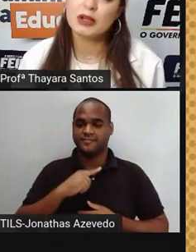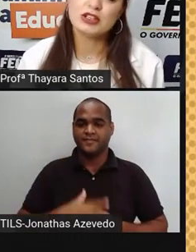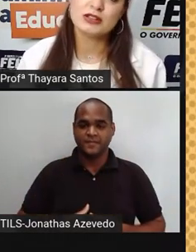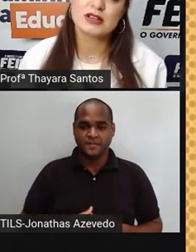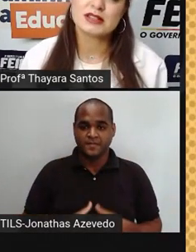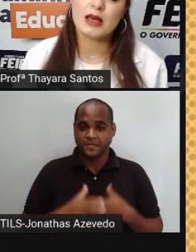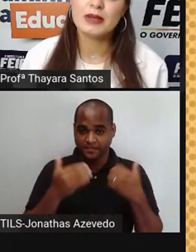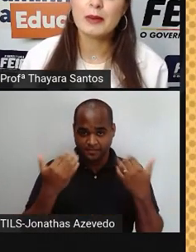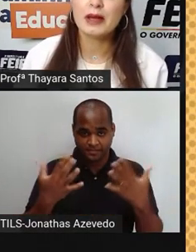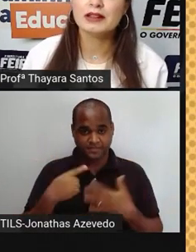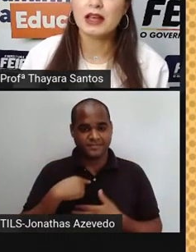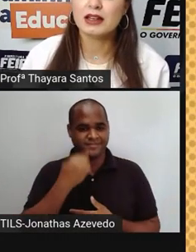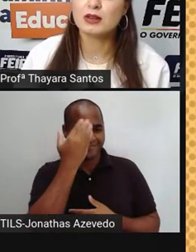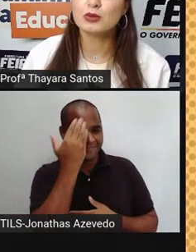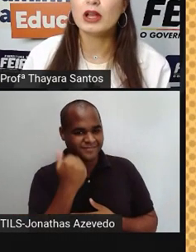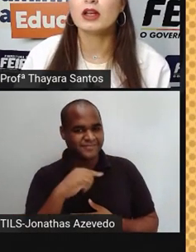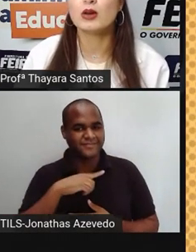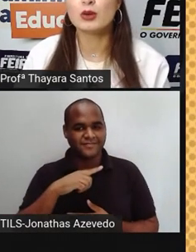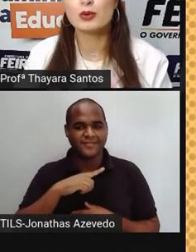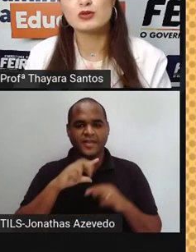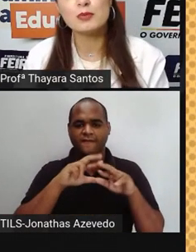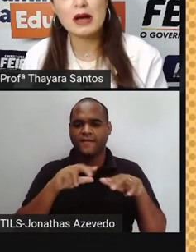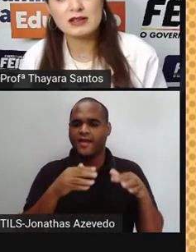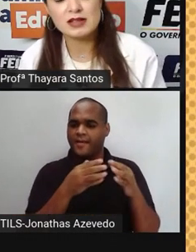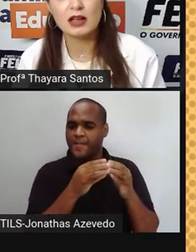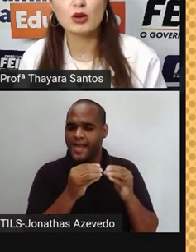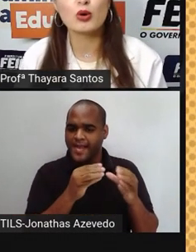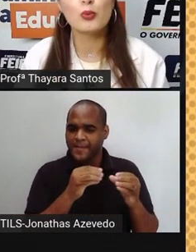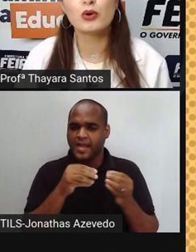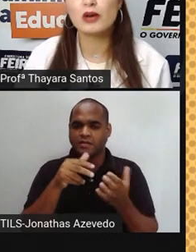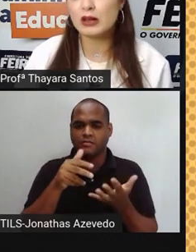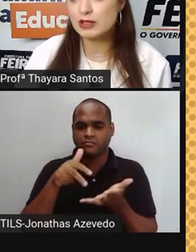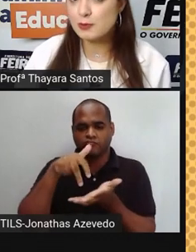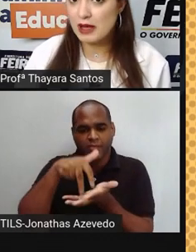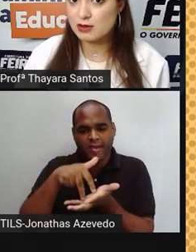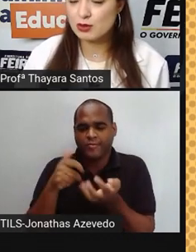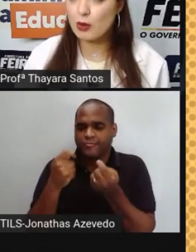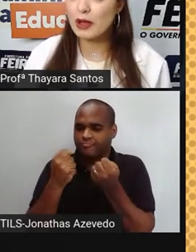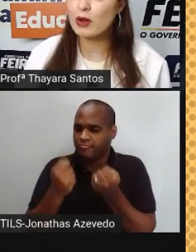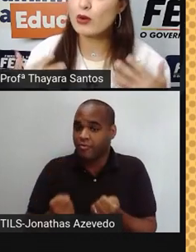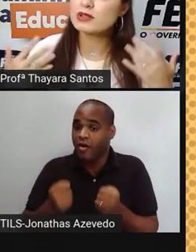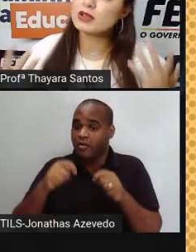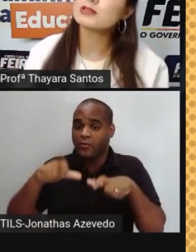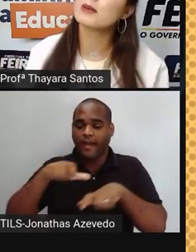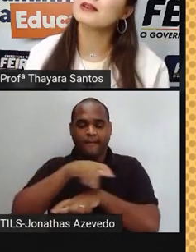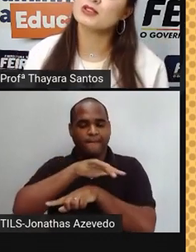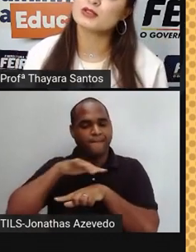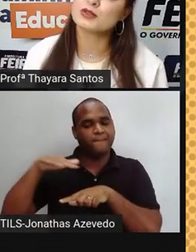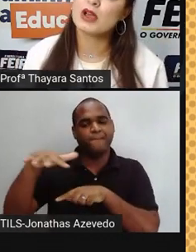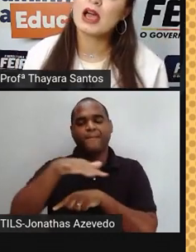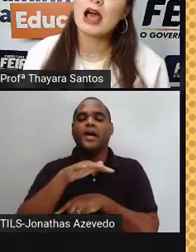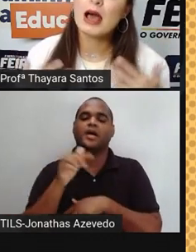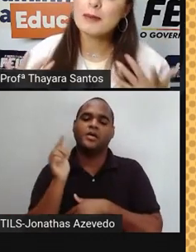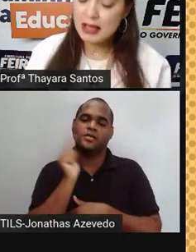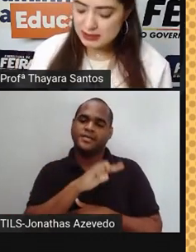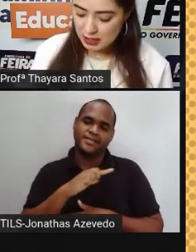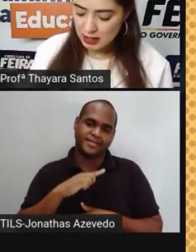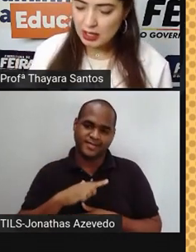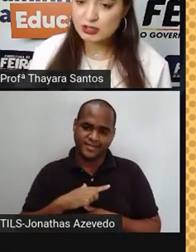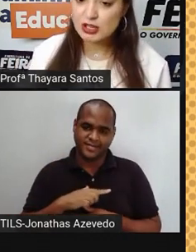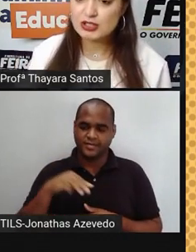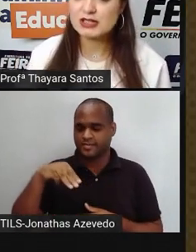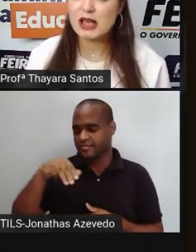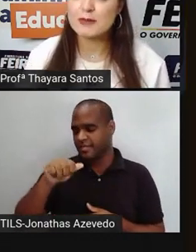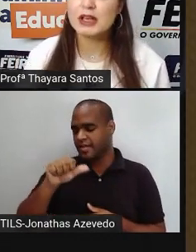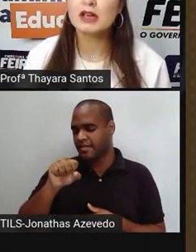Então, a gente já sabe que matéria é tudo aquilo que possui massa e ocupa um lugar no espaço. Como é que eu consigo saber disso? A massa,